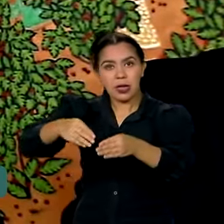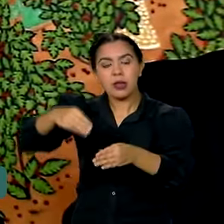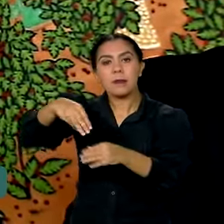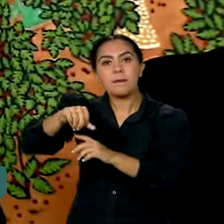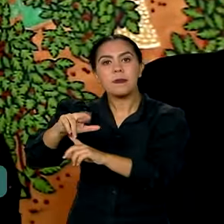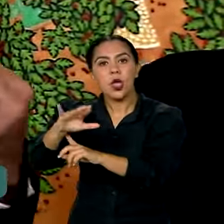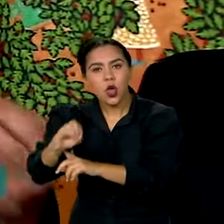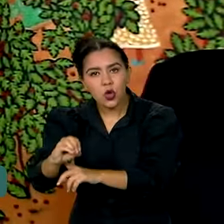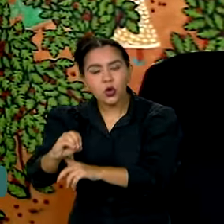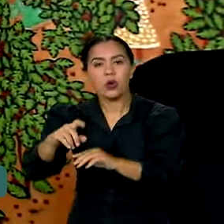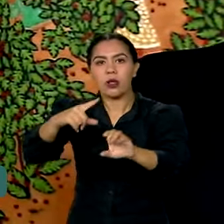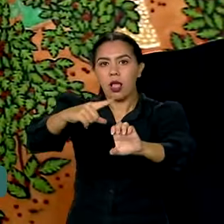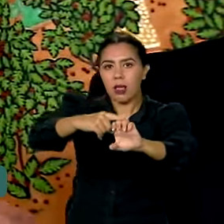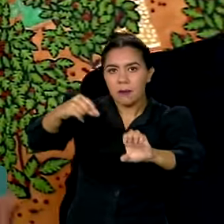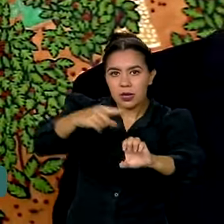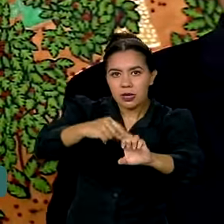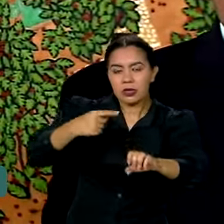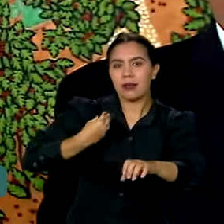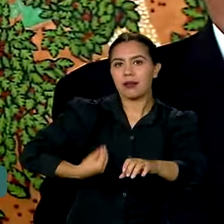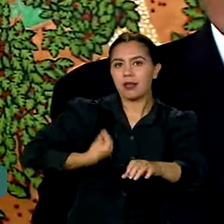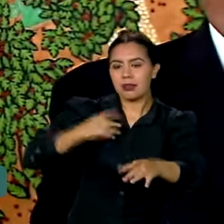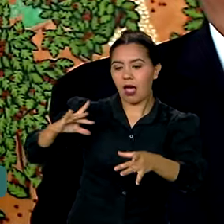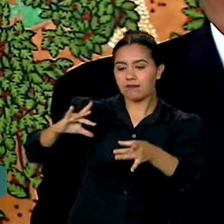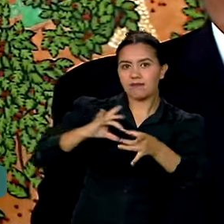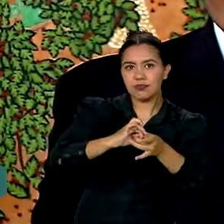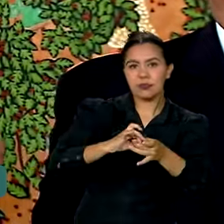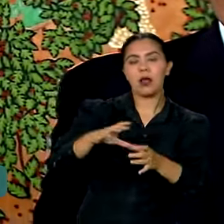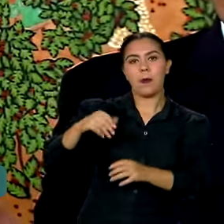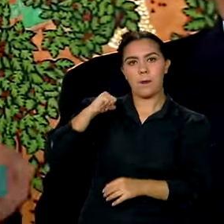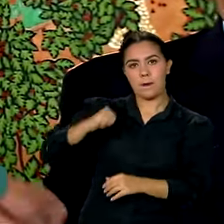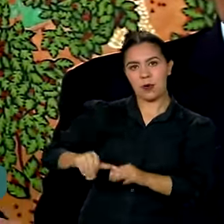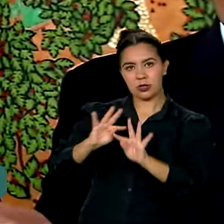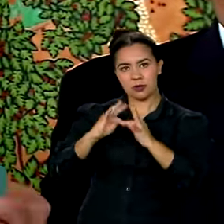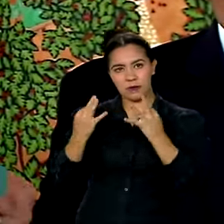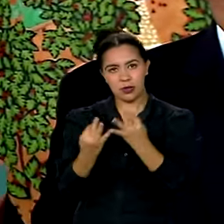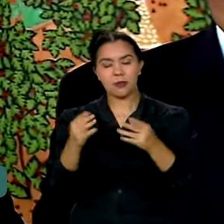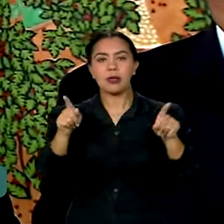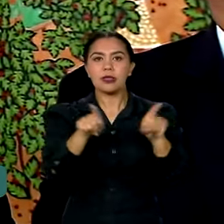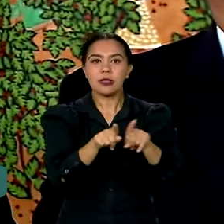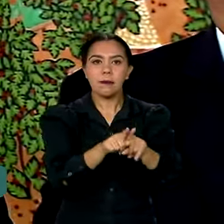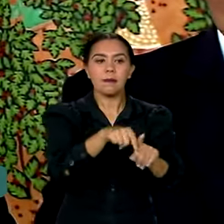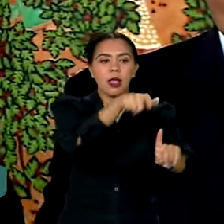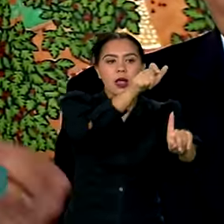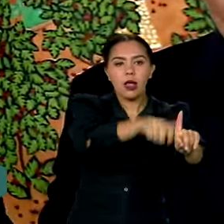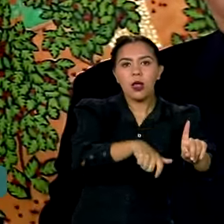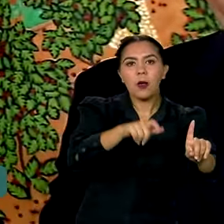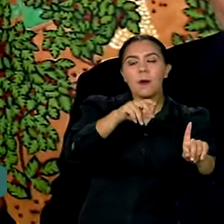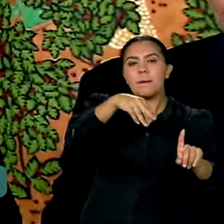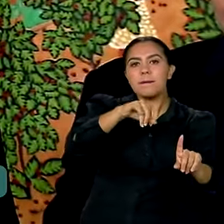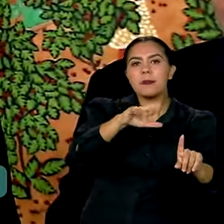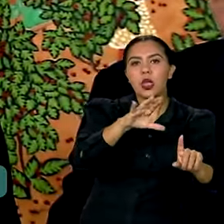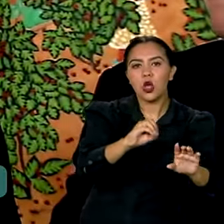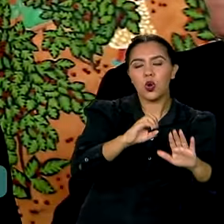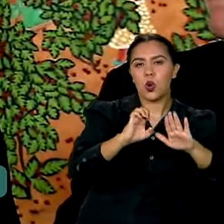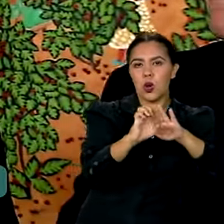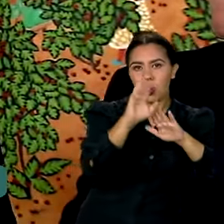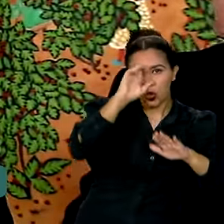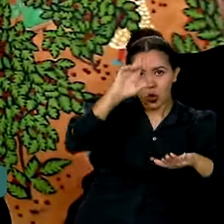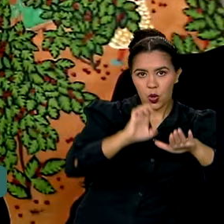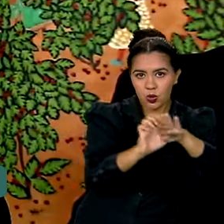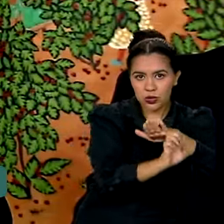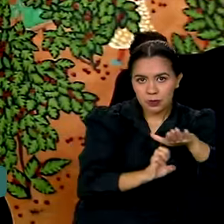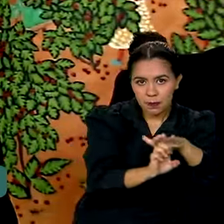do empreendedor que está no Bolsa Família, do micro e pequeno empresário, amplia a oferta de crédito para micro e pequena